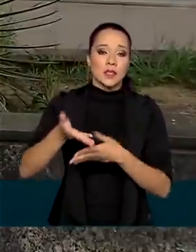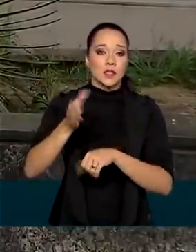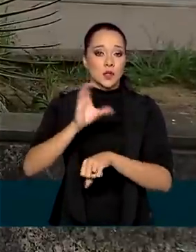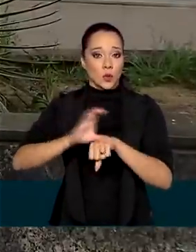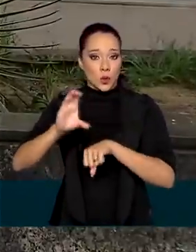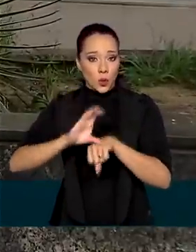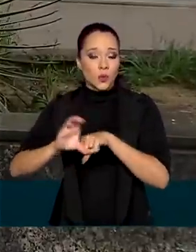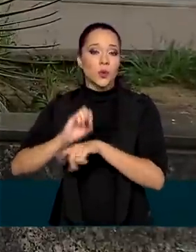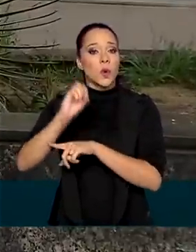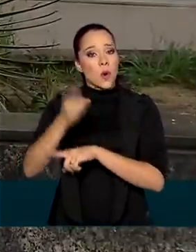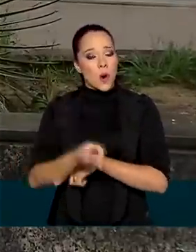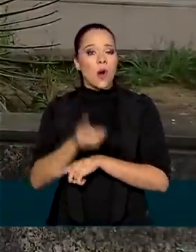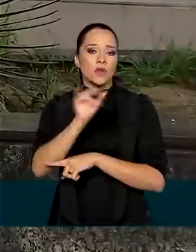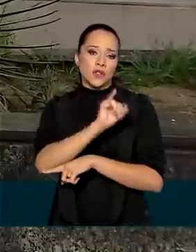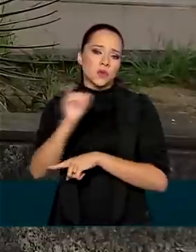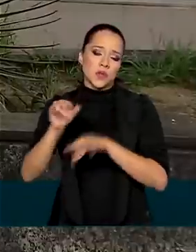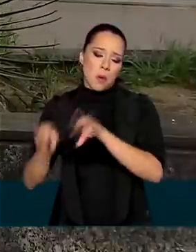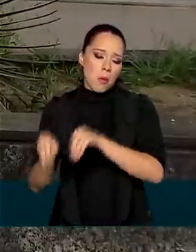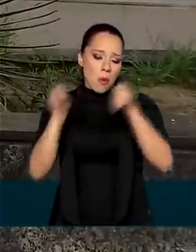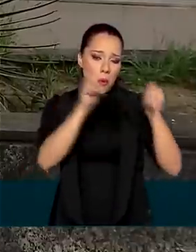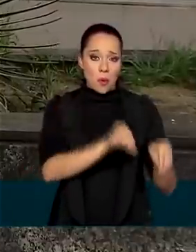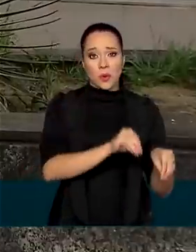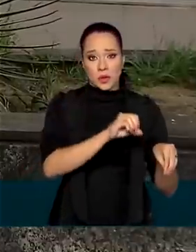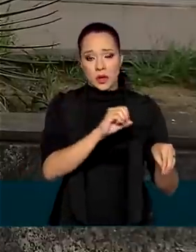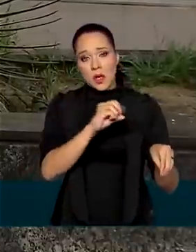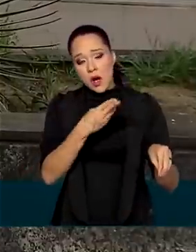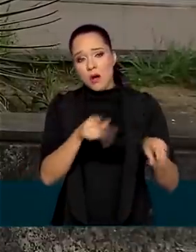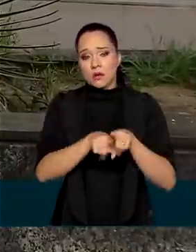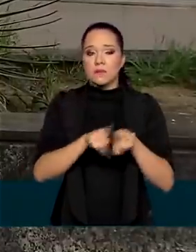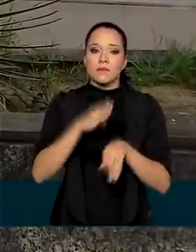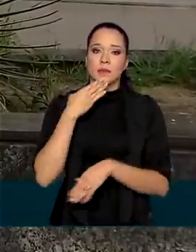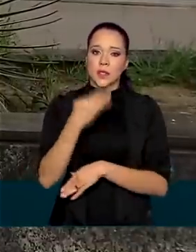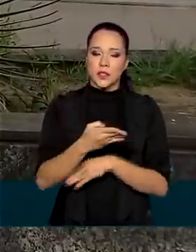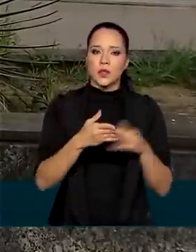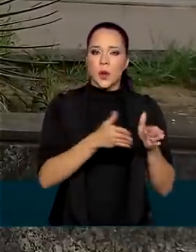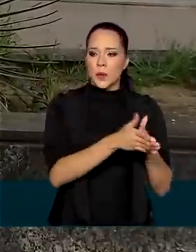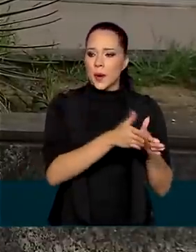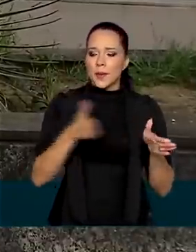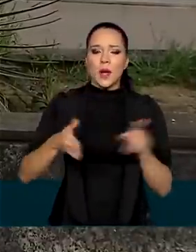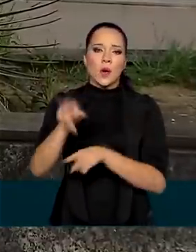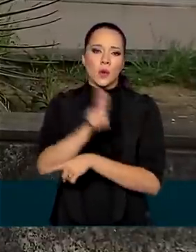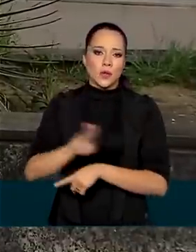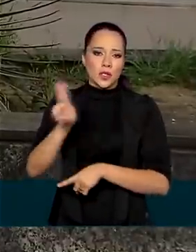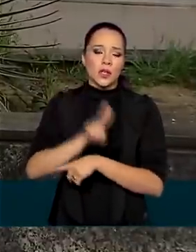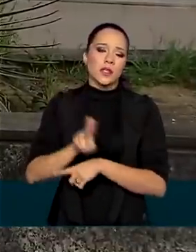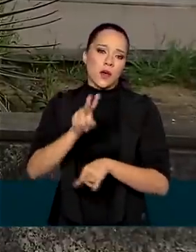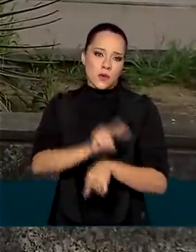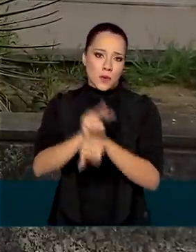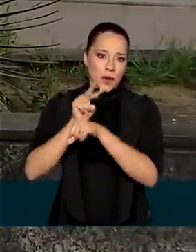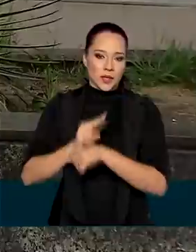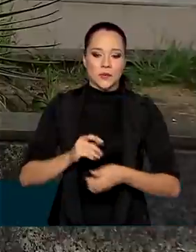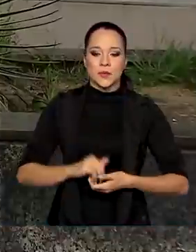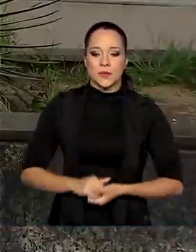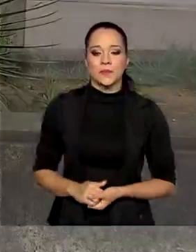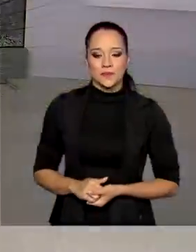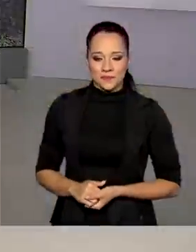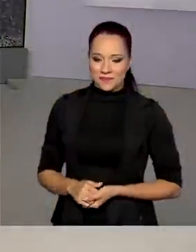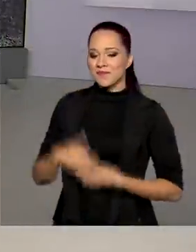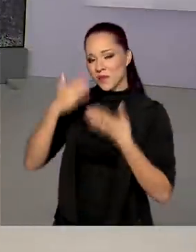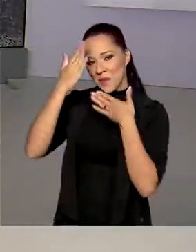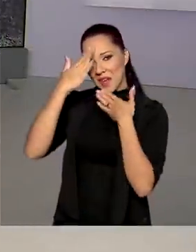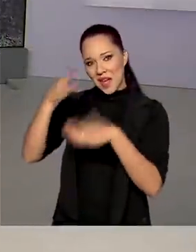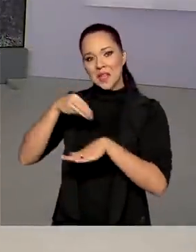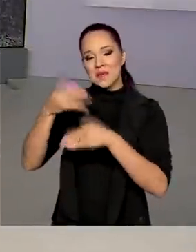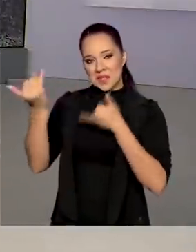curso ou de instituição de ensino e de solicitação para ampliar a utilização do financiamento. Obrigada